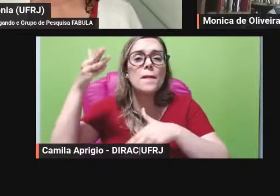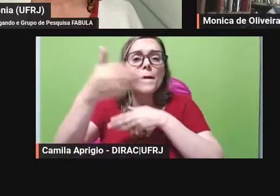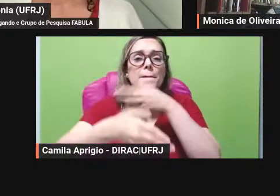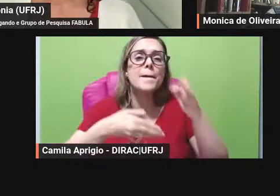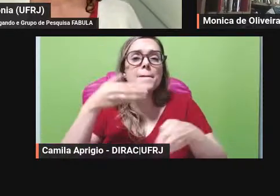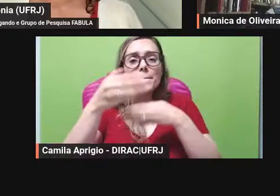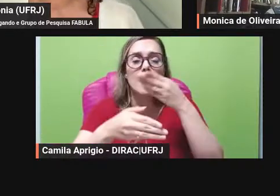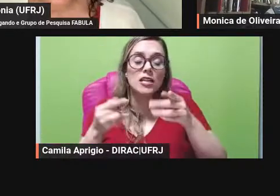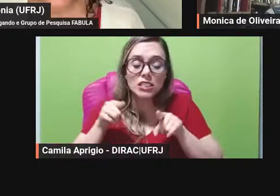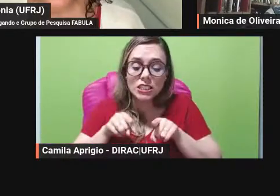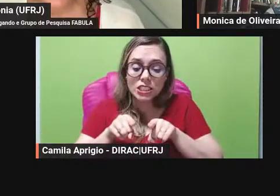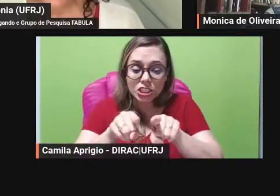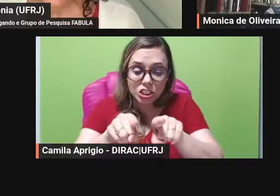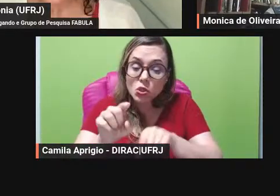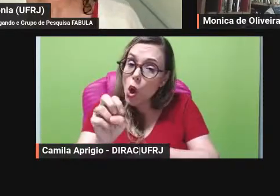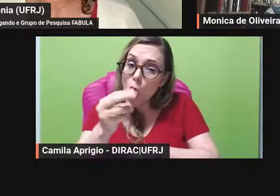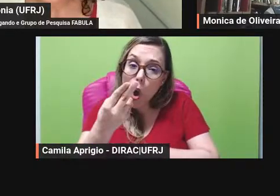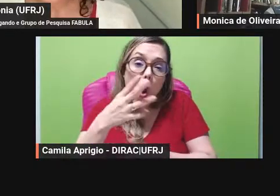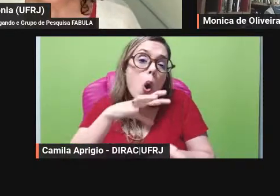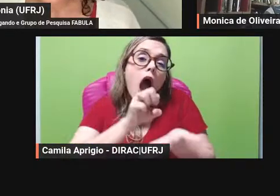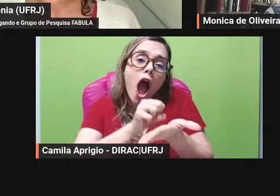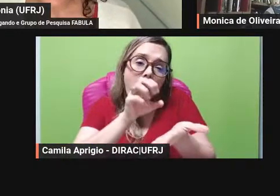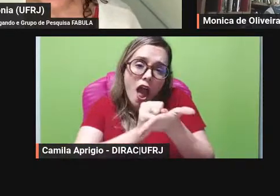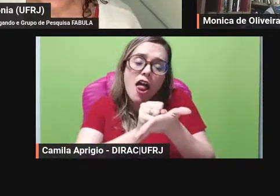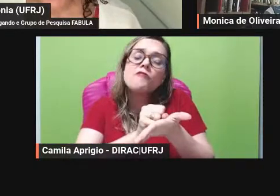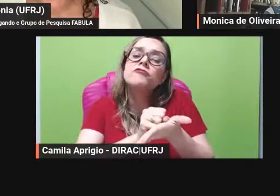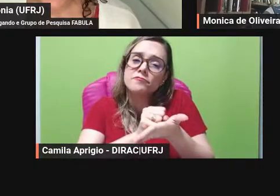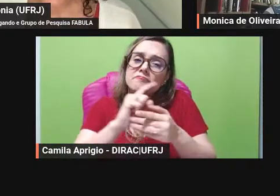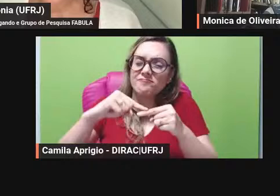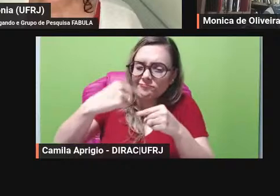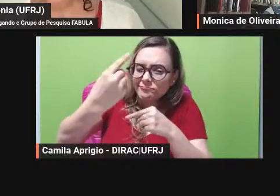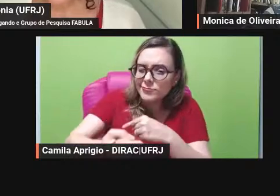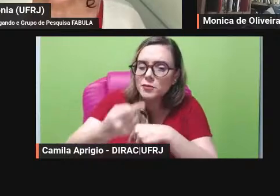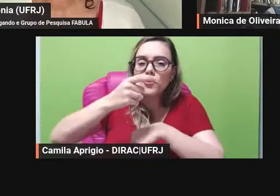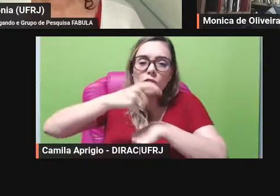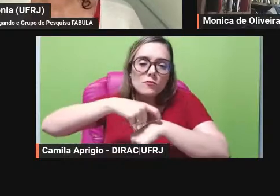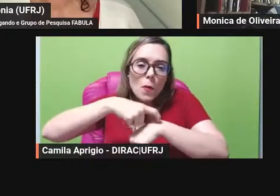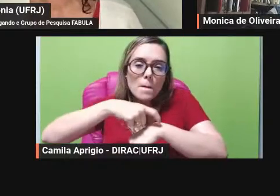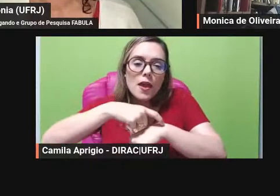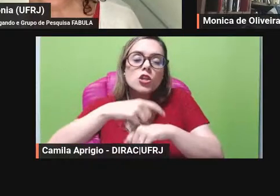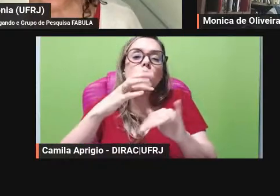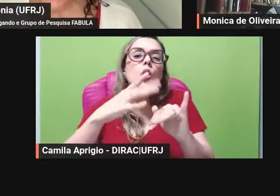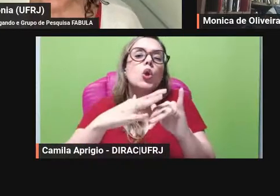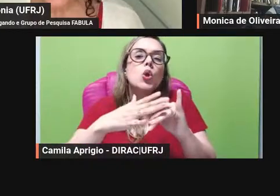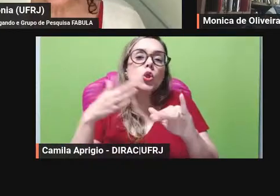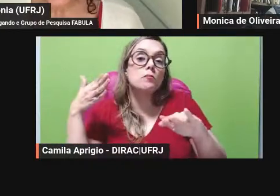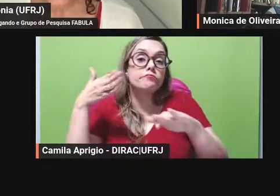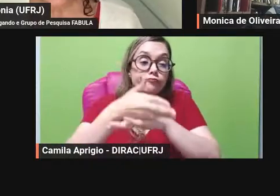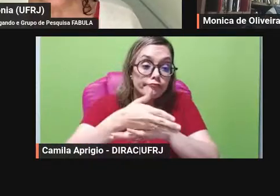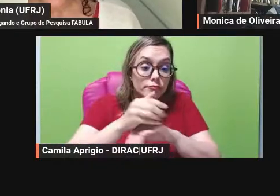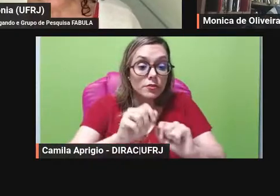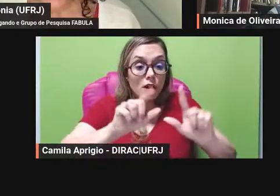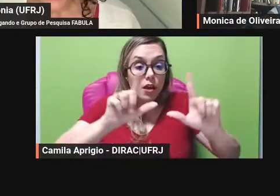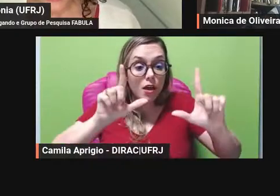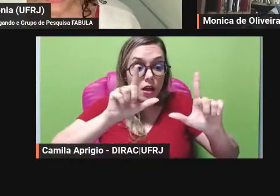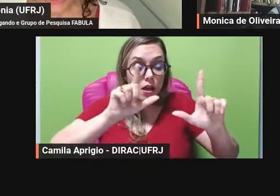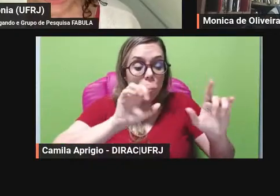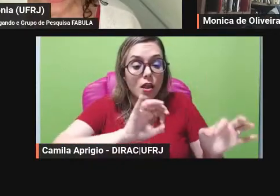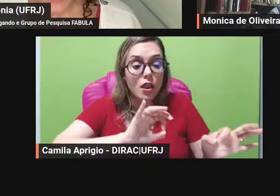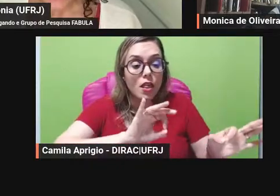síncrona quanto as gravações né essa essa mesa vai ficar gravada nos canais tanto do Fábula quanto do